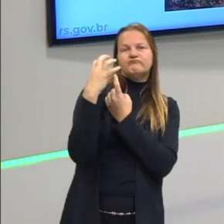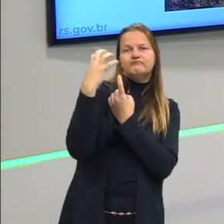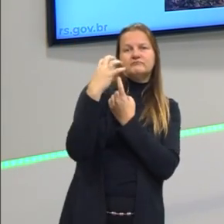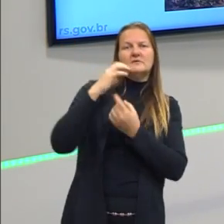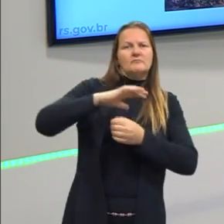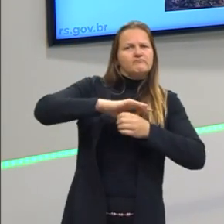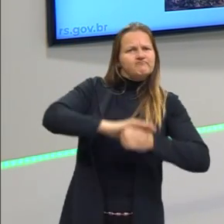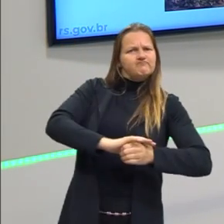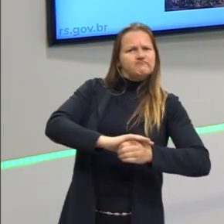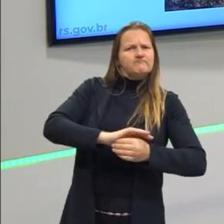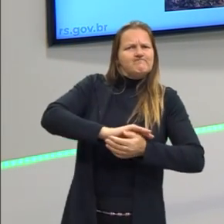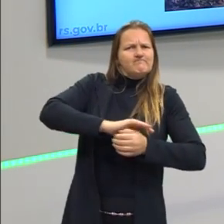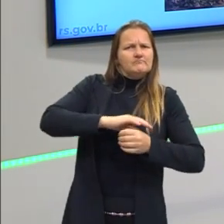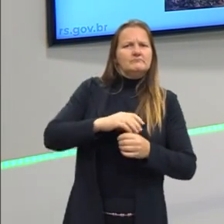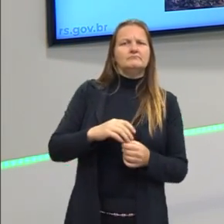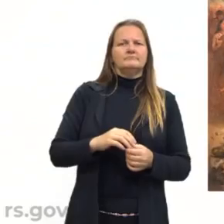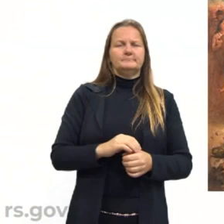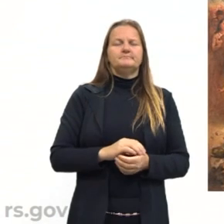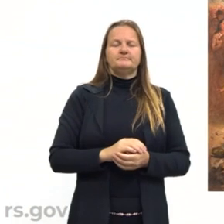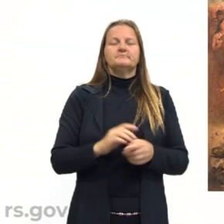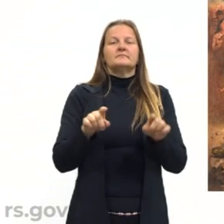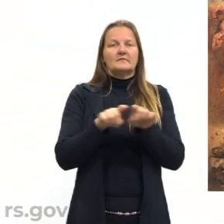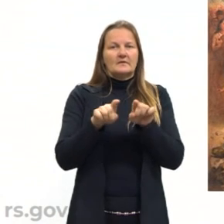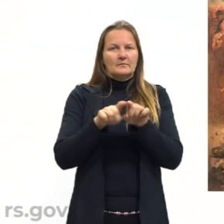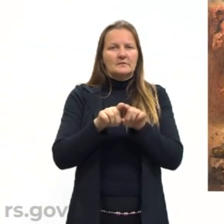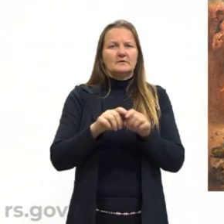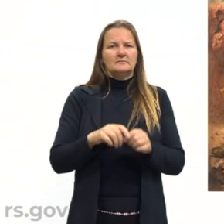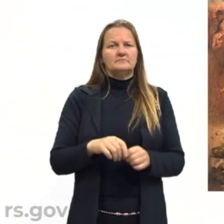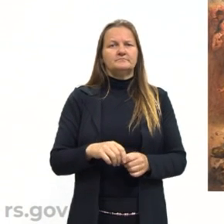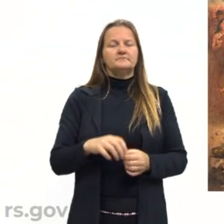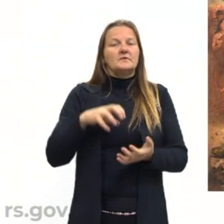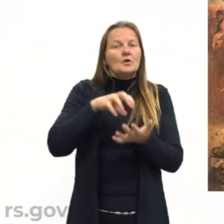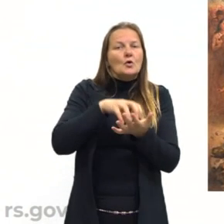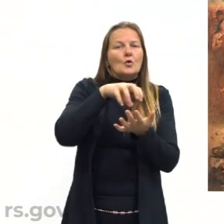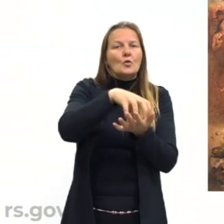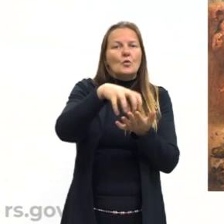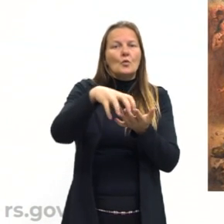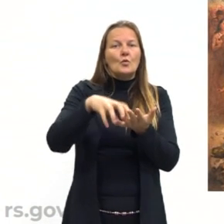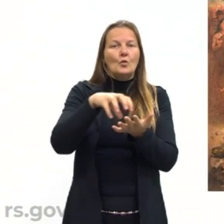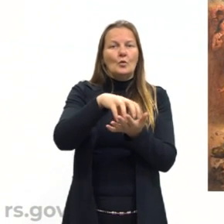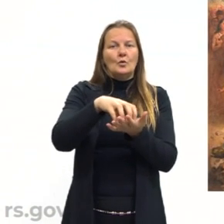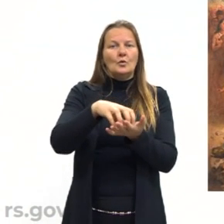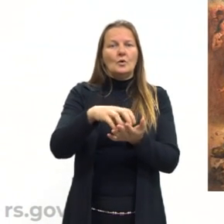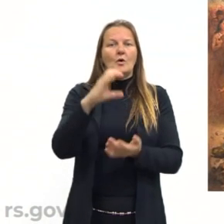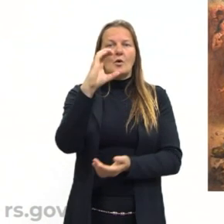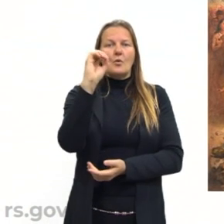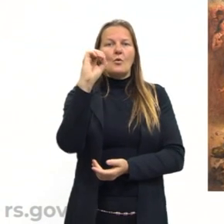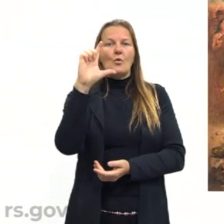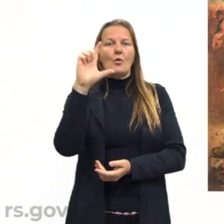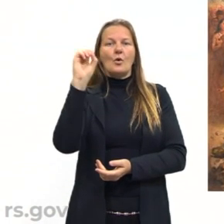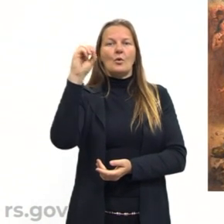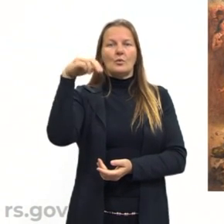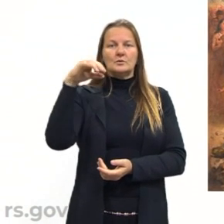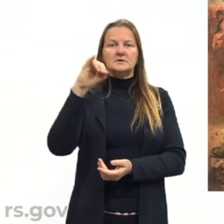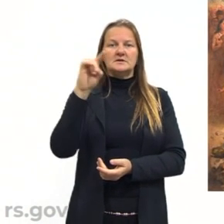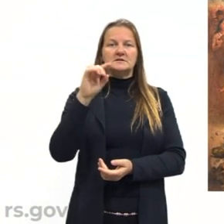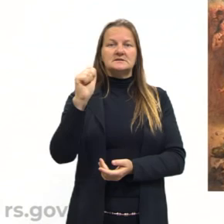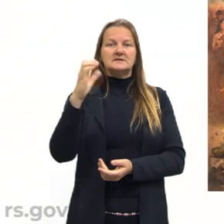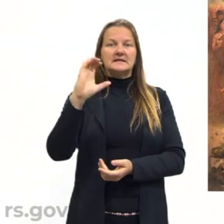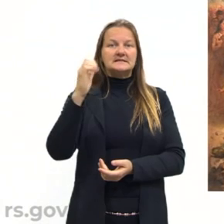eles à força. E a gente também tem, na colonização, uma certa colonialidade do